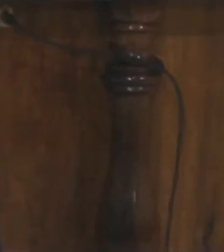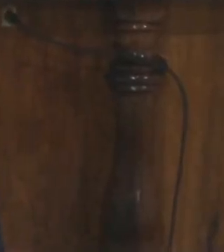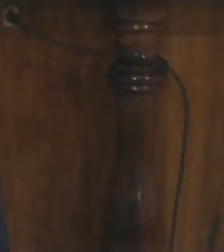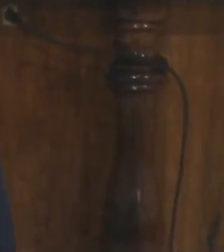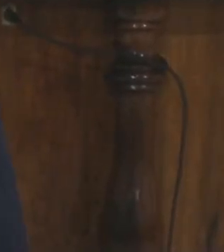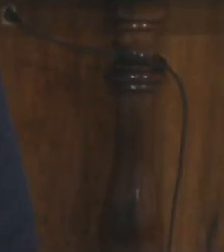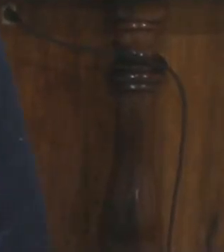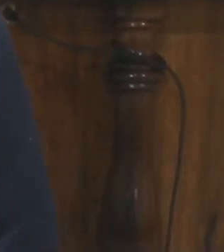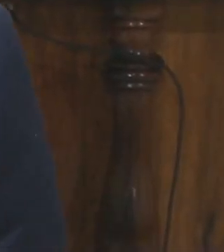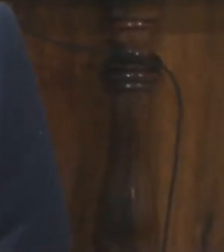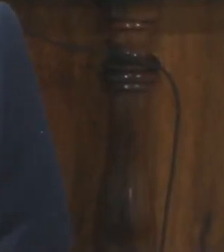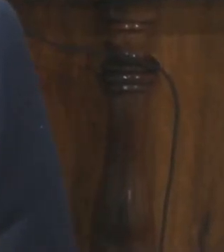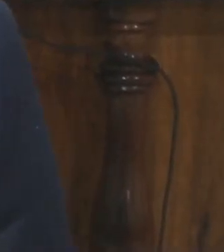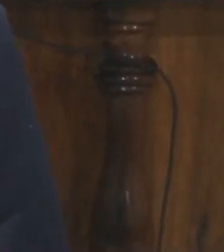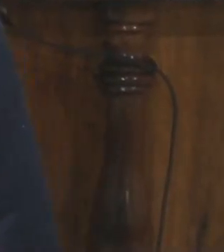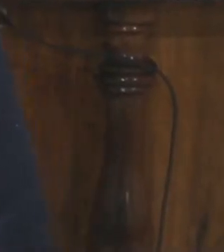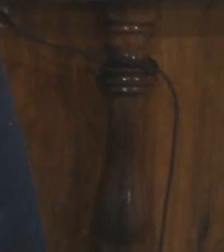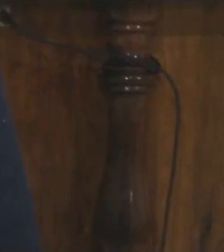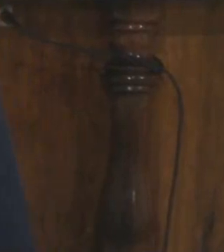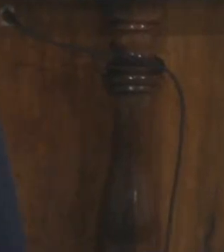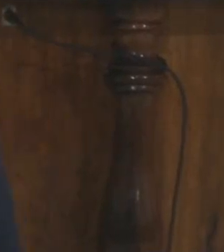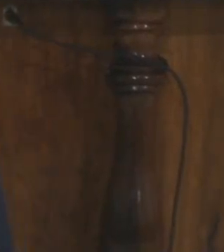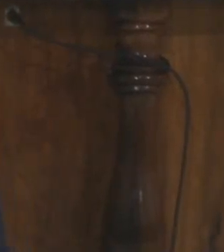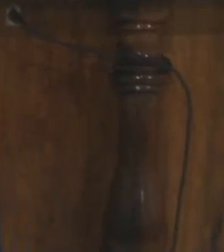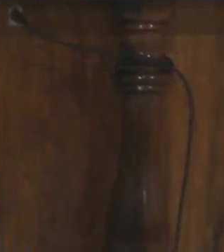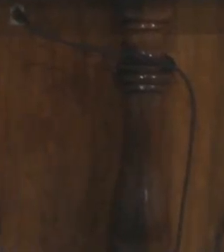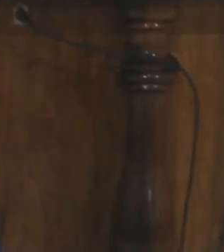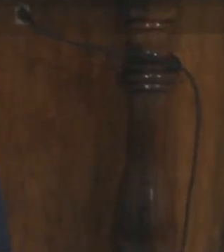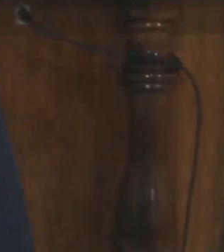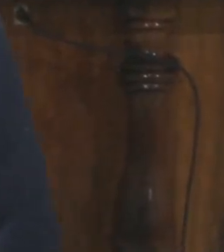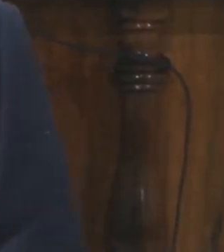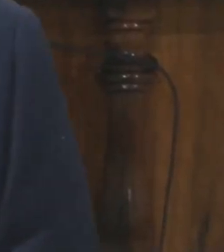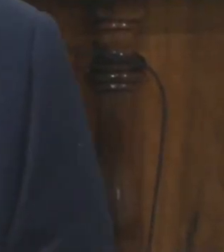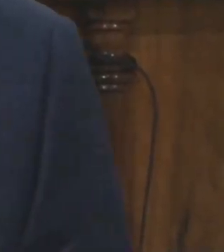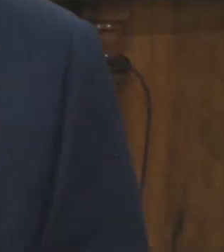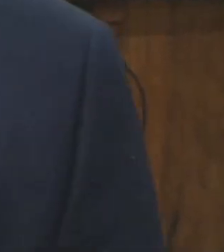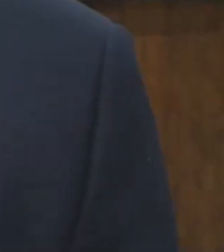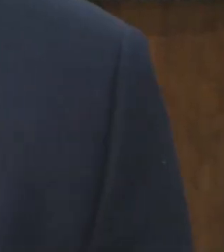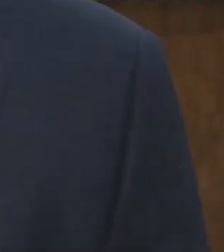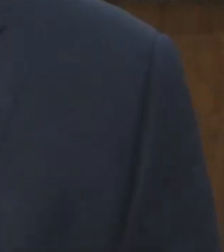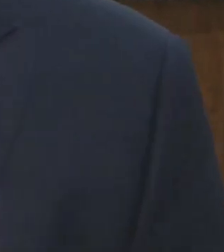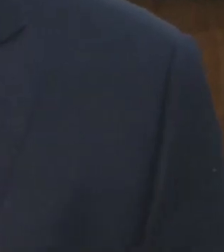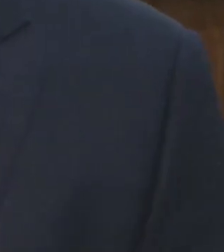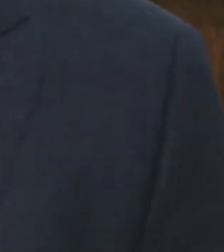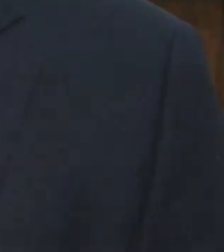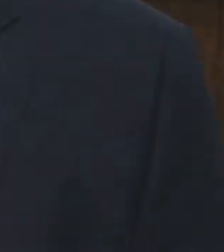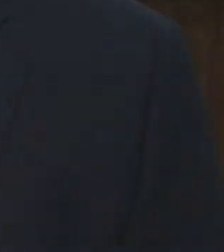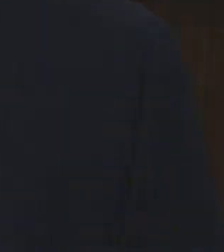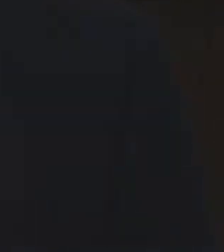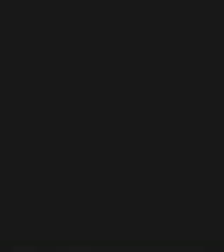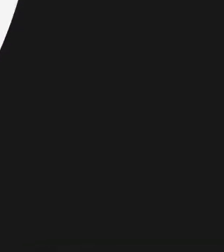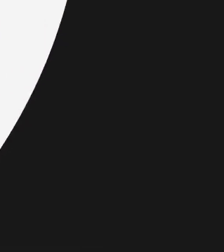aqui os representantes de cada uma empresa que preste serviço de transporte aqui na nossa cidade.